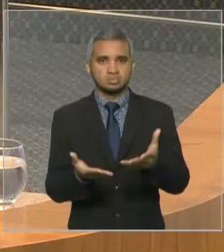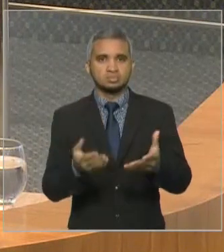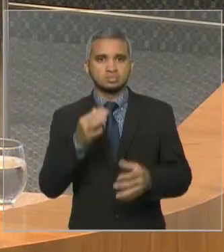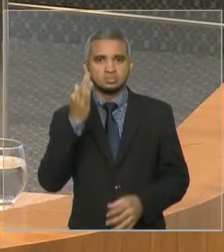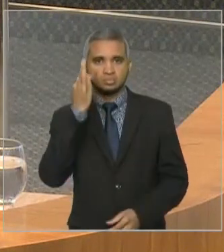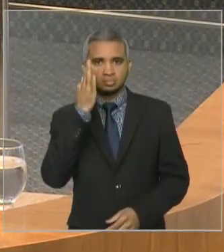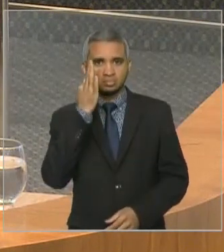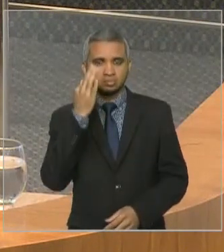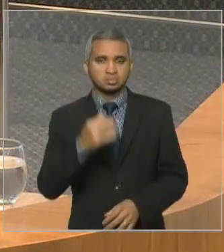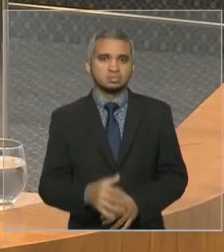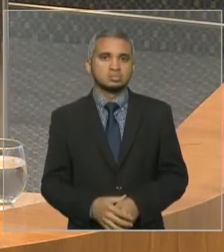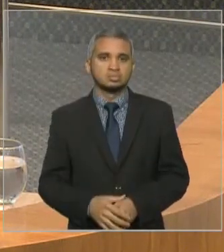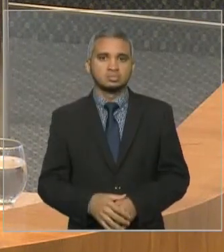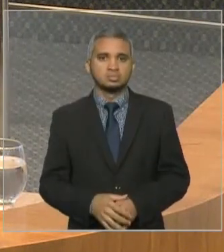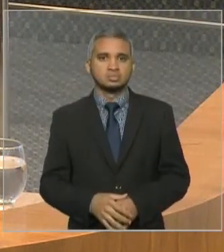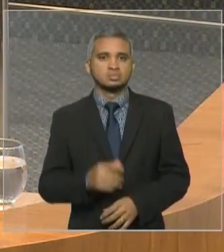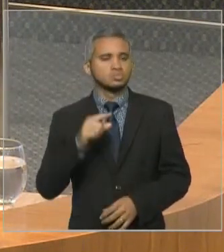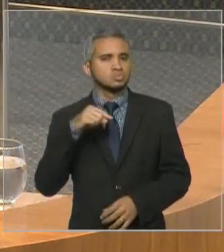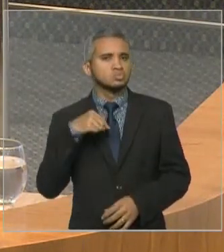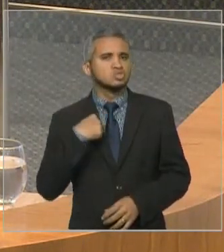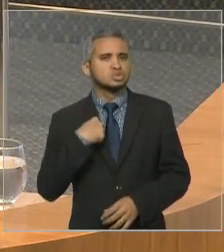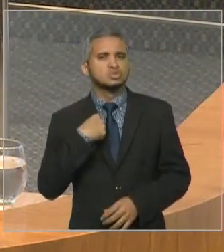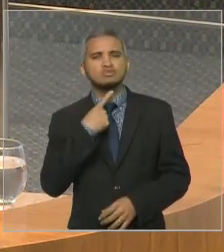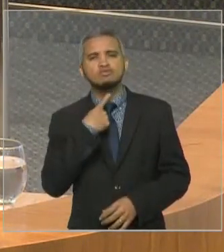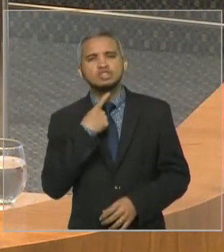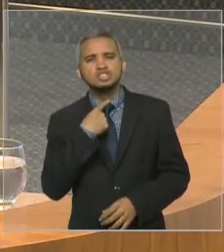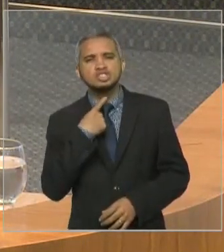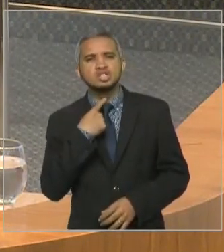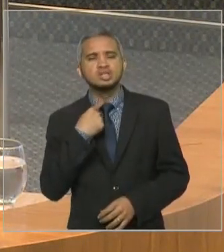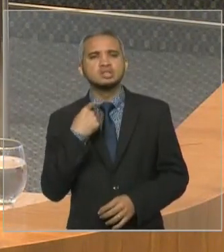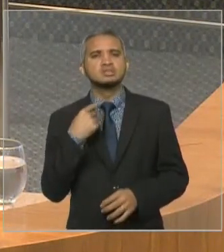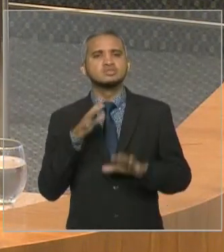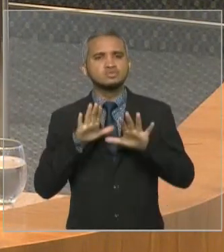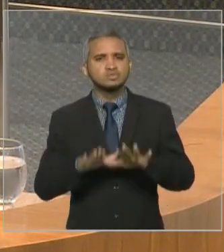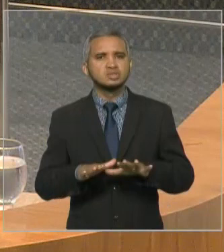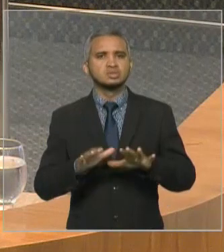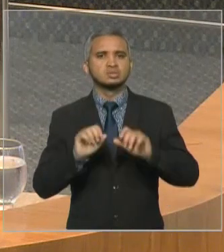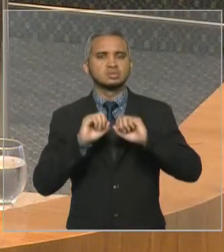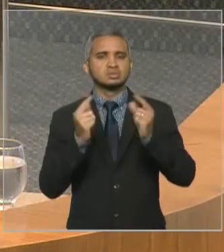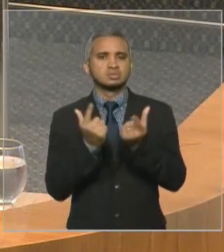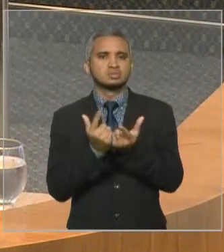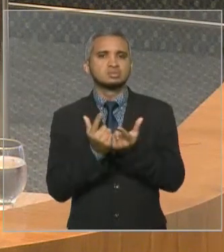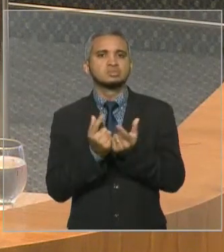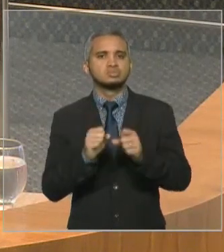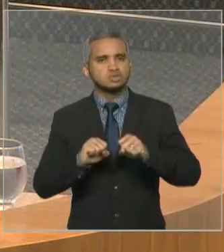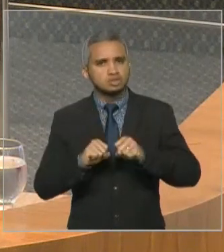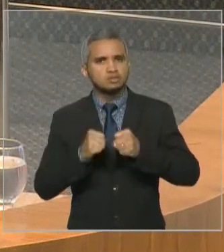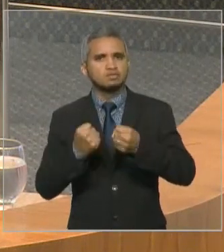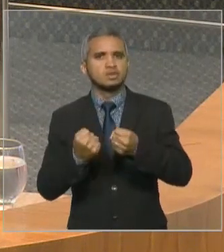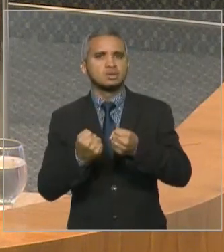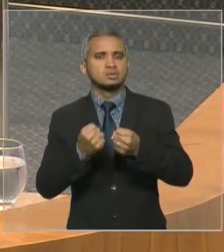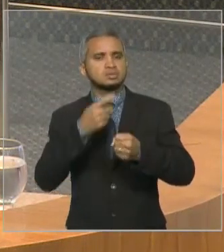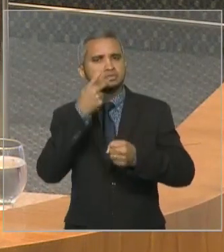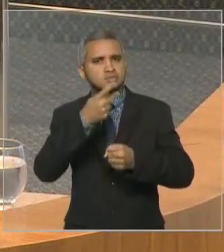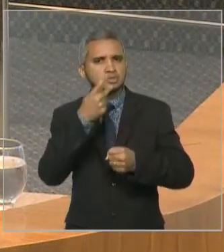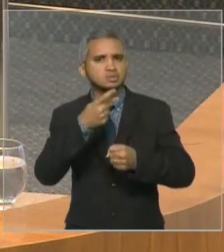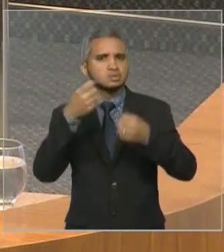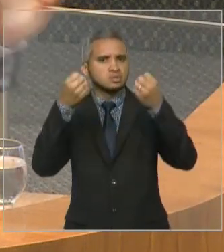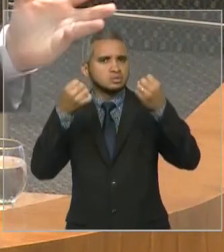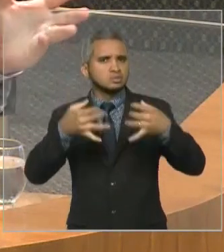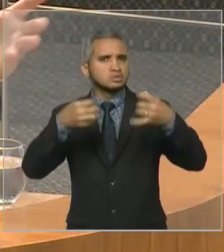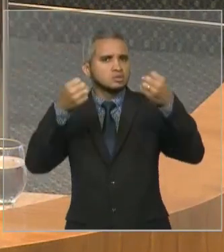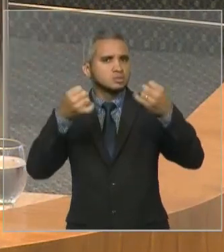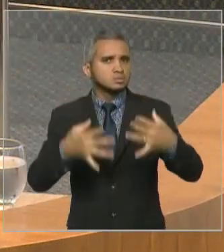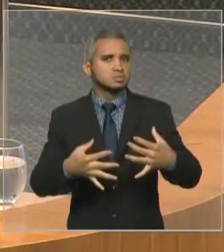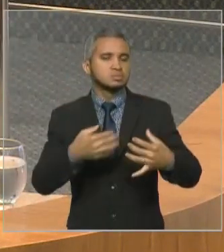muita vontade de ficar aqui e defender o que foi feito. E nós fizemos muito, o governador Flávio fez muito. Tanto